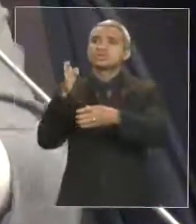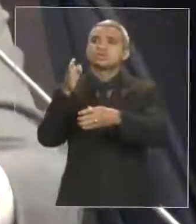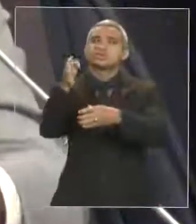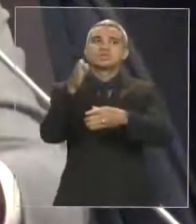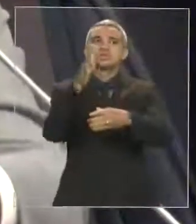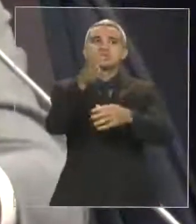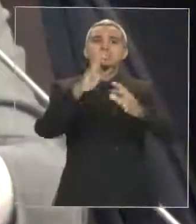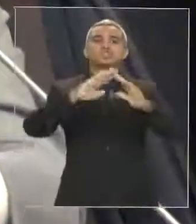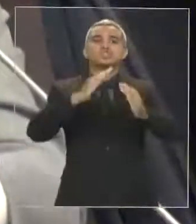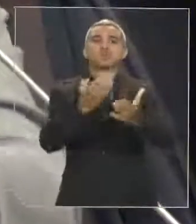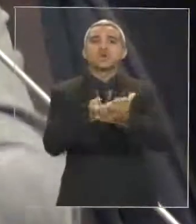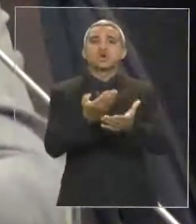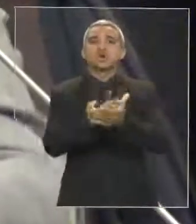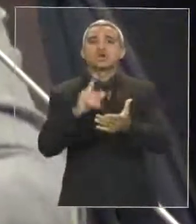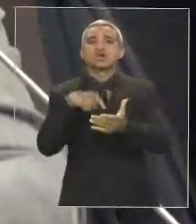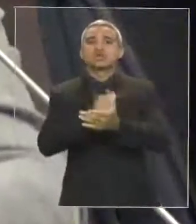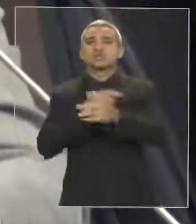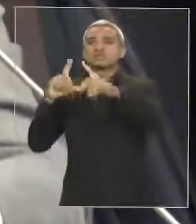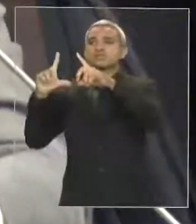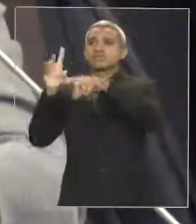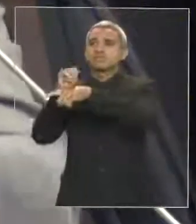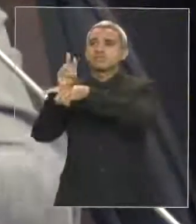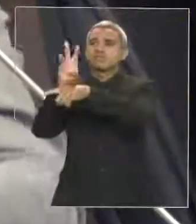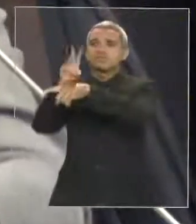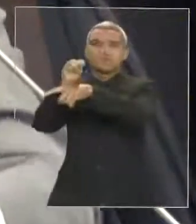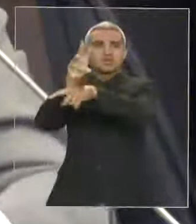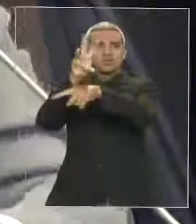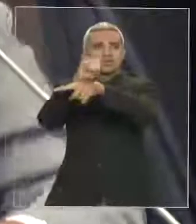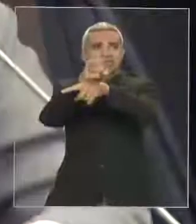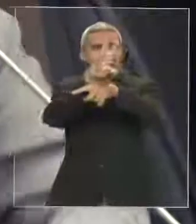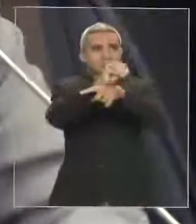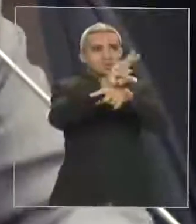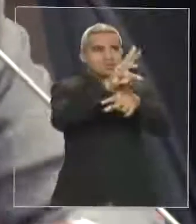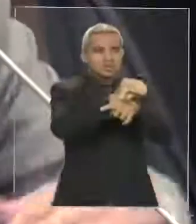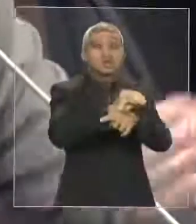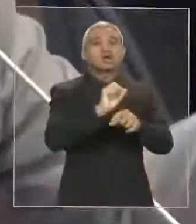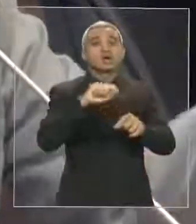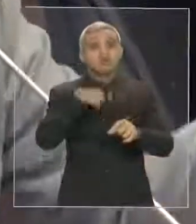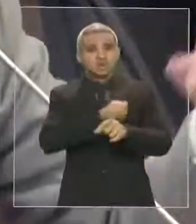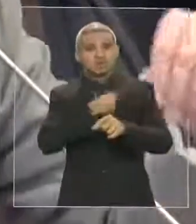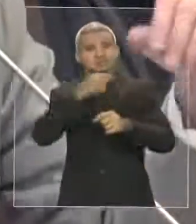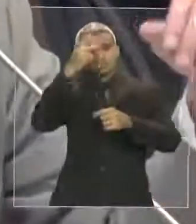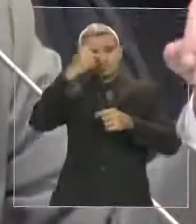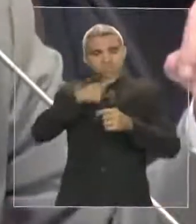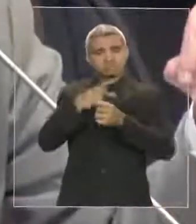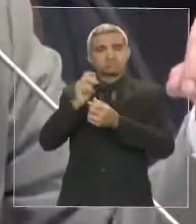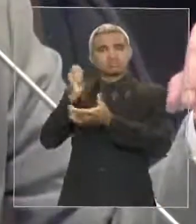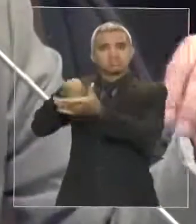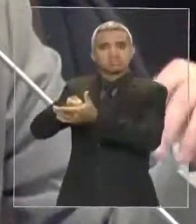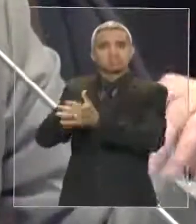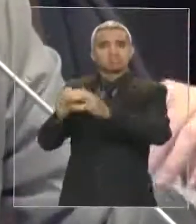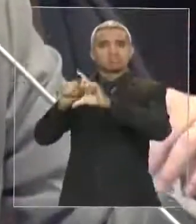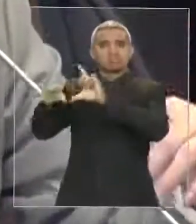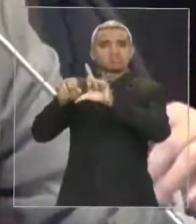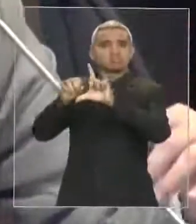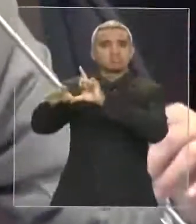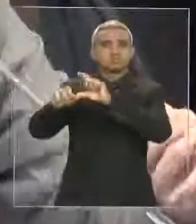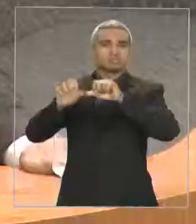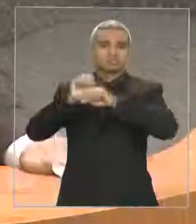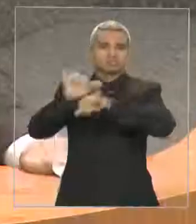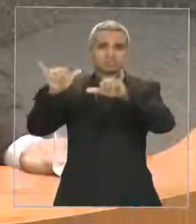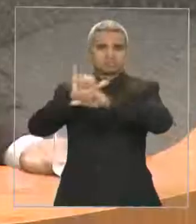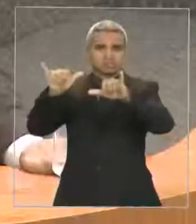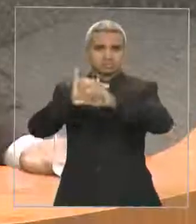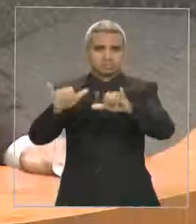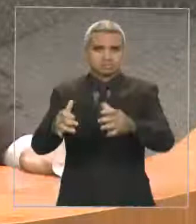fazer a propaganda verdadeira que existe aí. Porque do jeito que está, não pode ficar. Agradeço a Vossa Excelência pelo APAR. Deputado Braz,